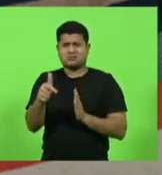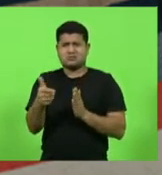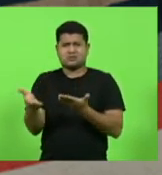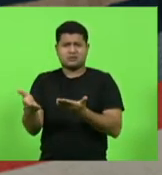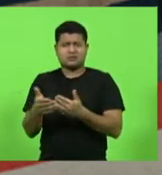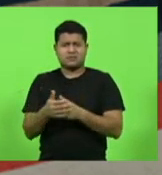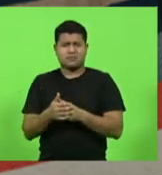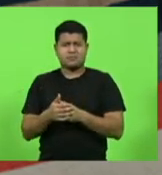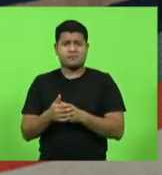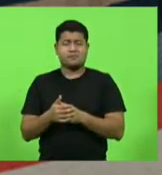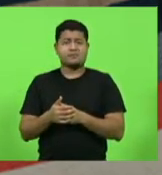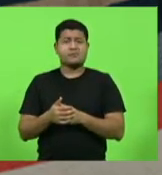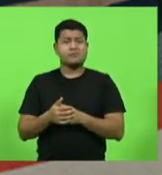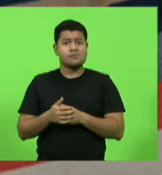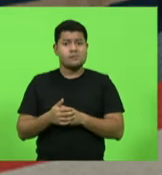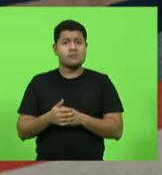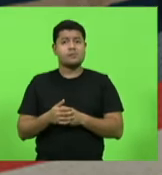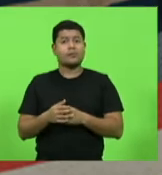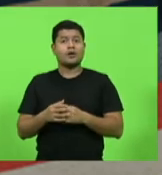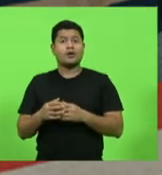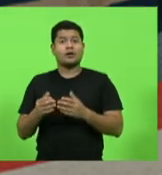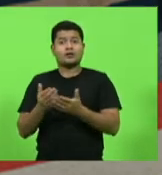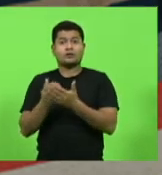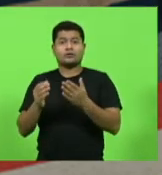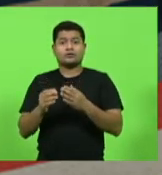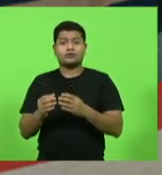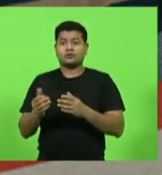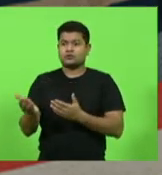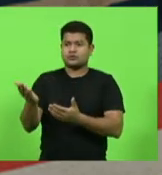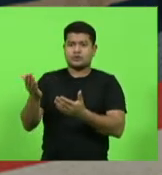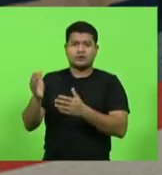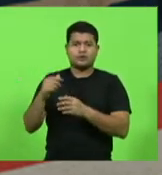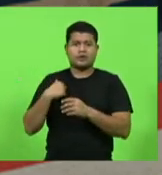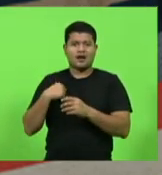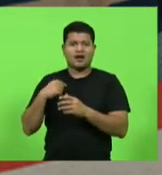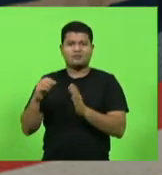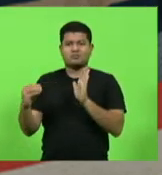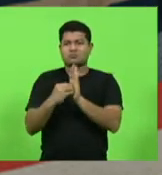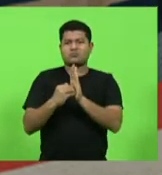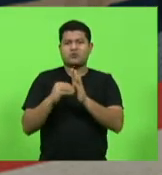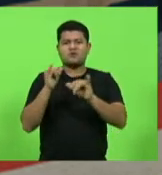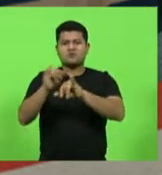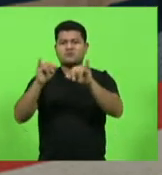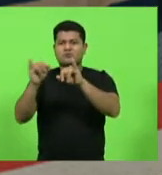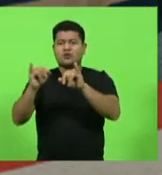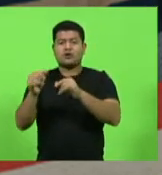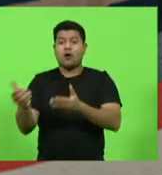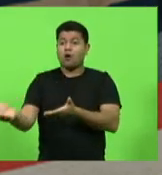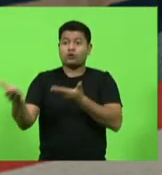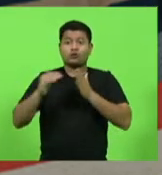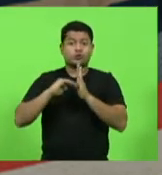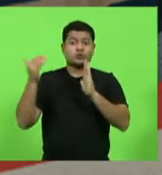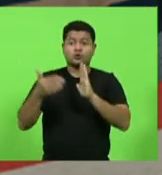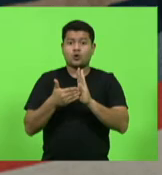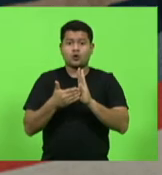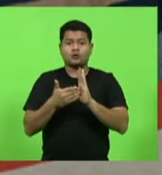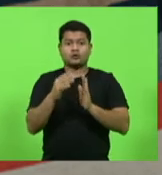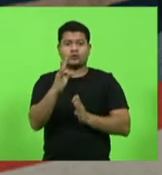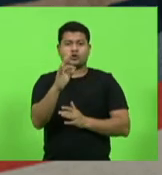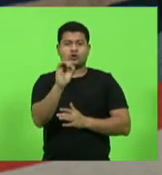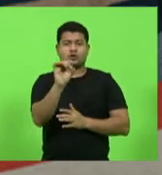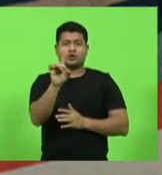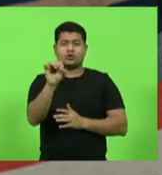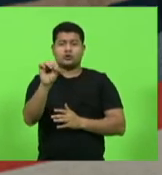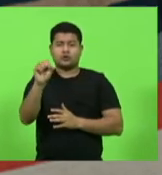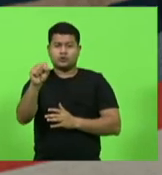oficial que estão todas convidades. É uma coisa que fica até difícil, às vezes eu me sinto até boba lendo